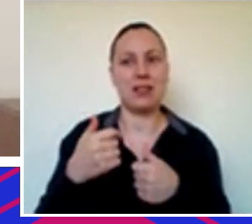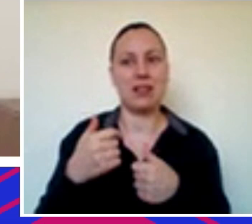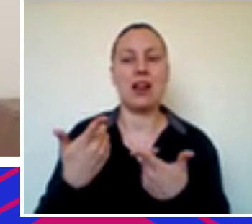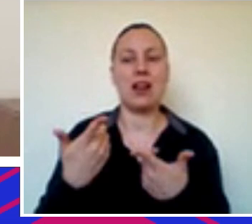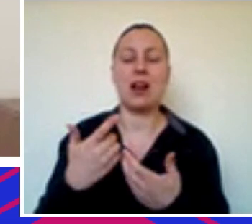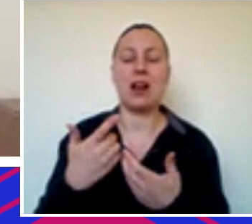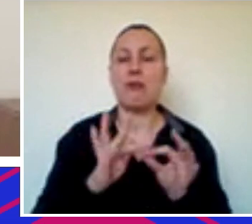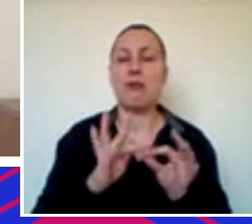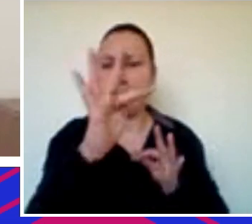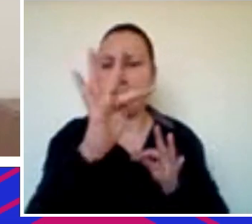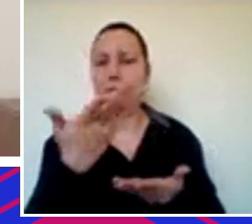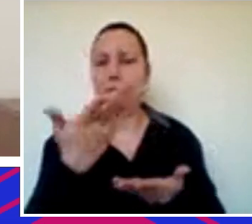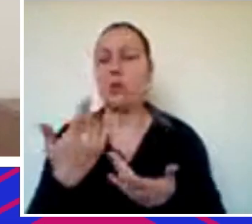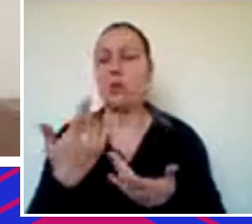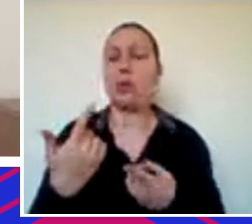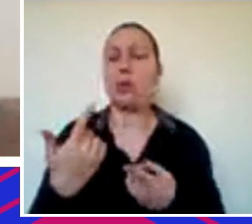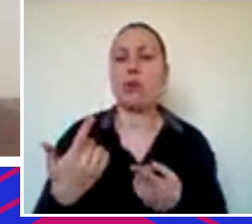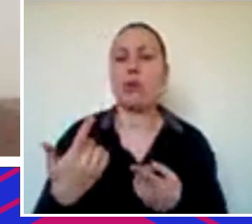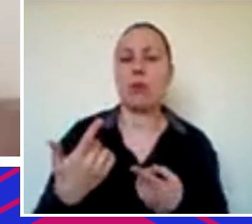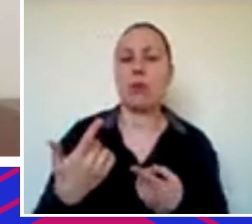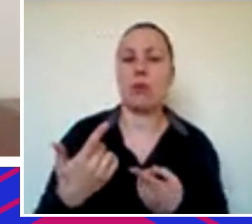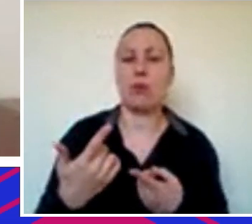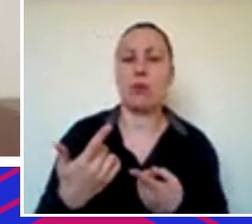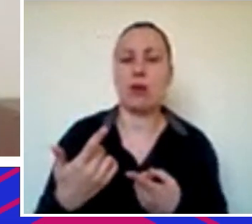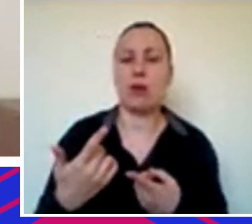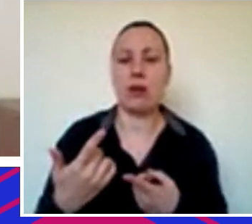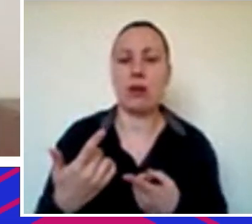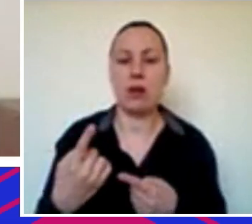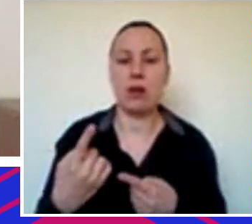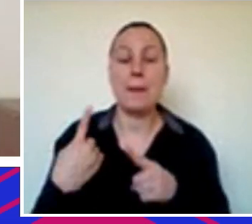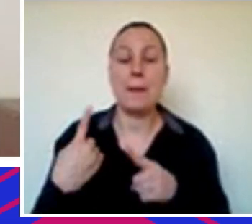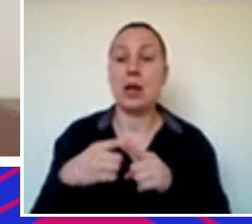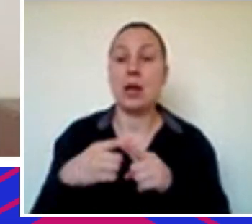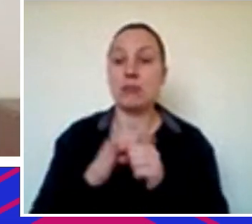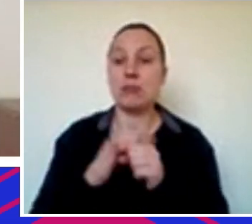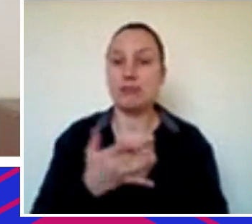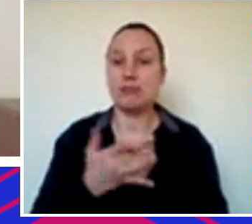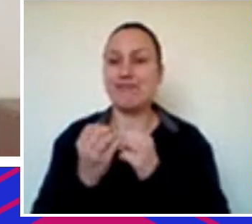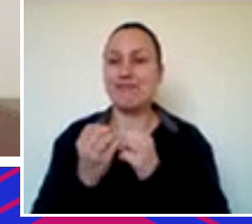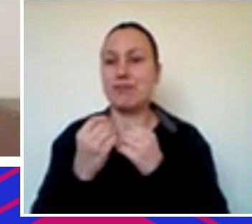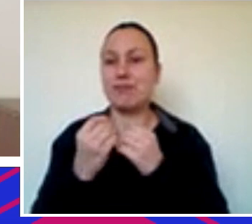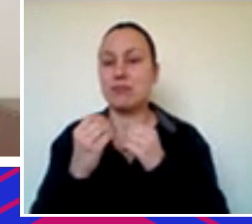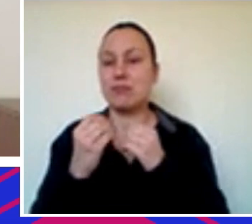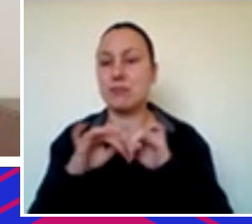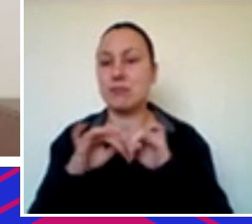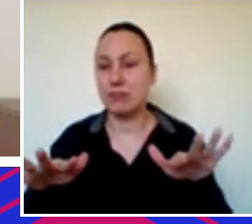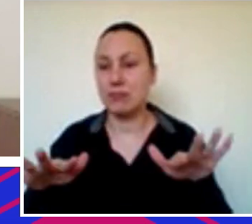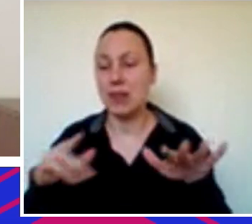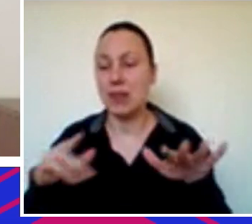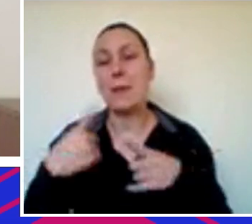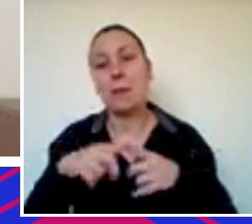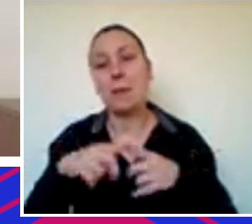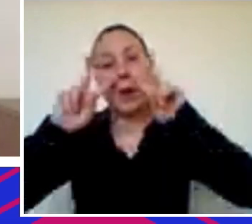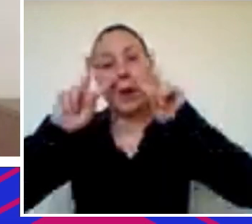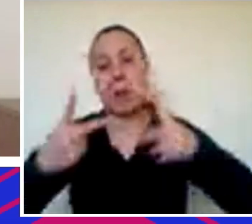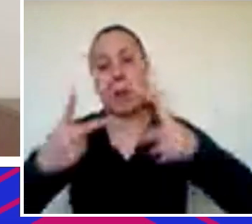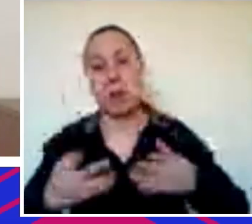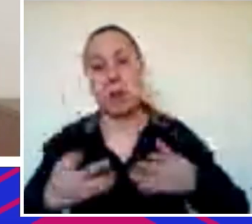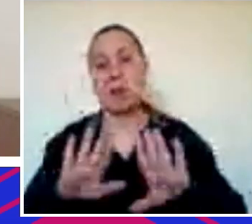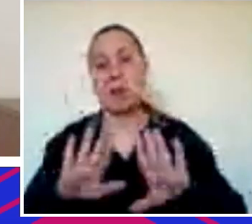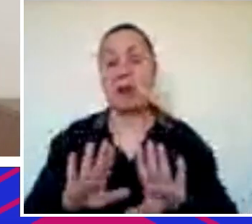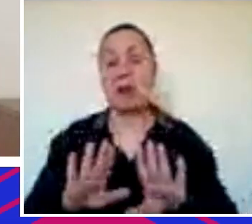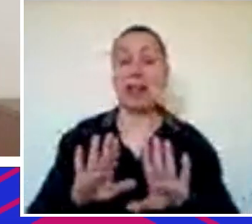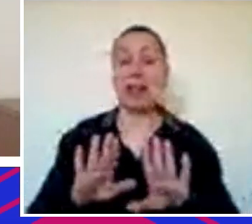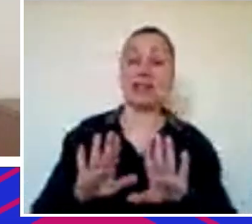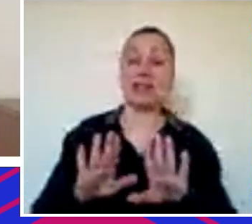médio prazo, né? A pandemia traz um monte de penalizações aí no lado humano, mas tem um